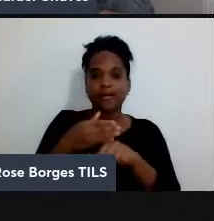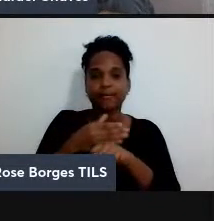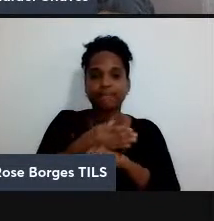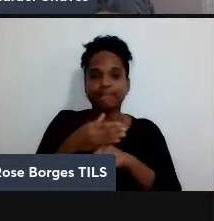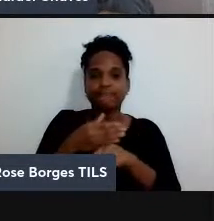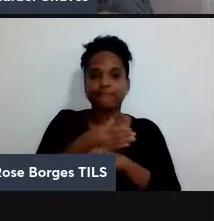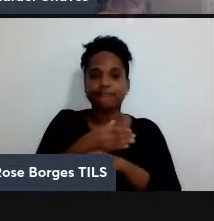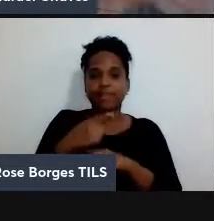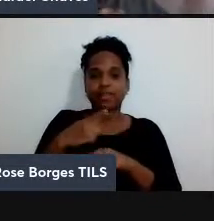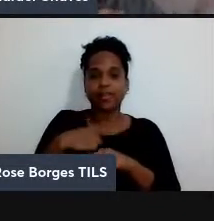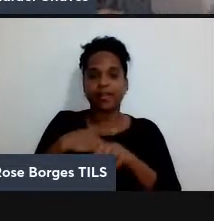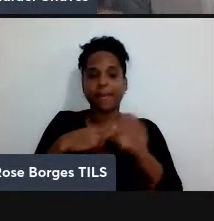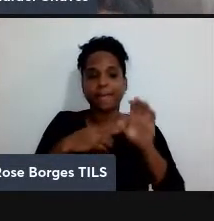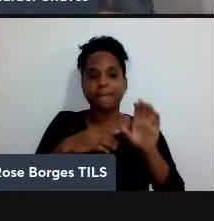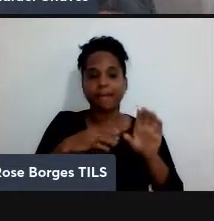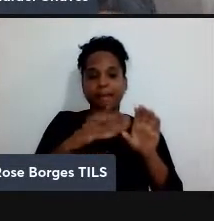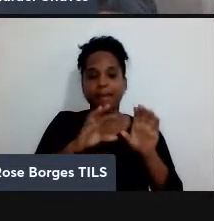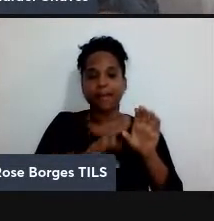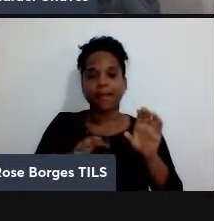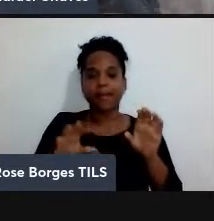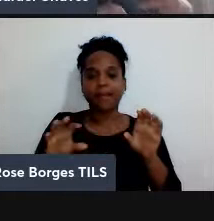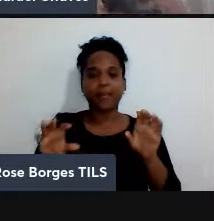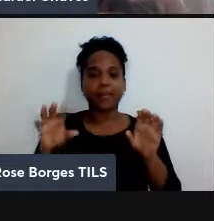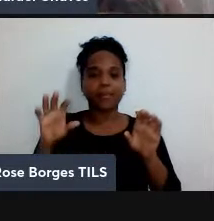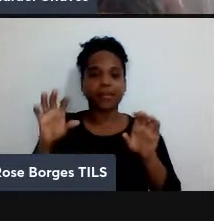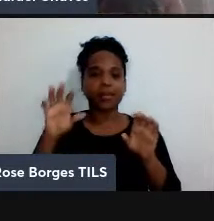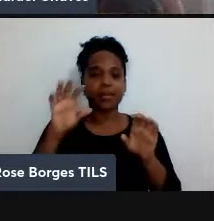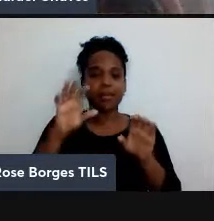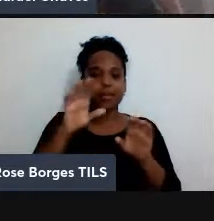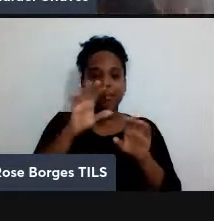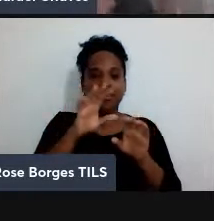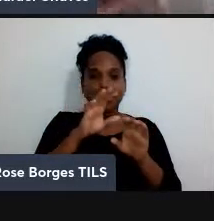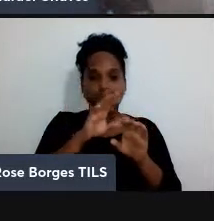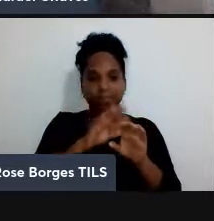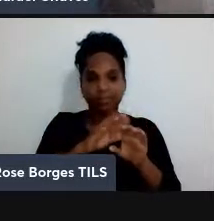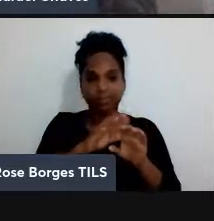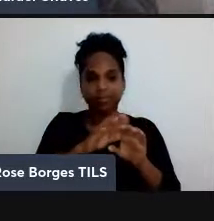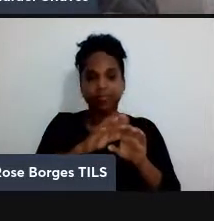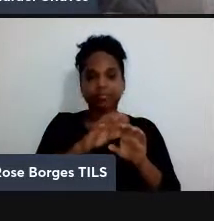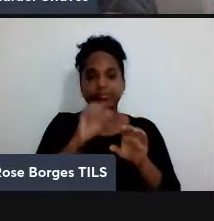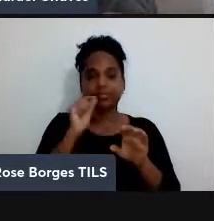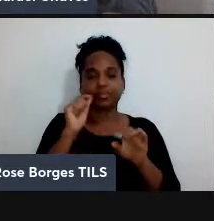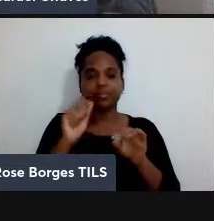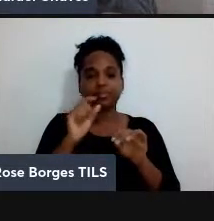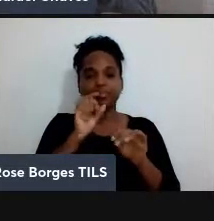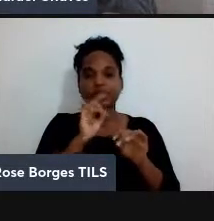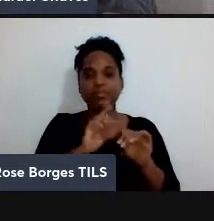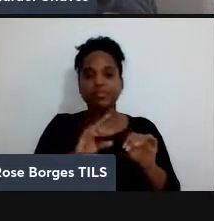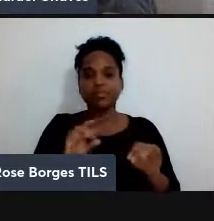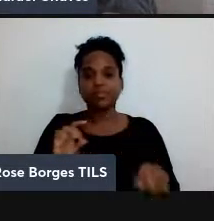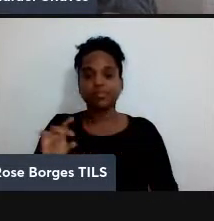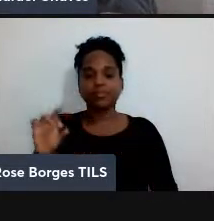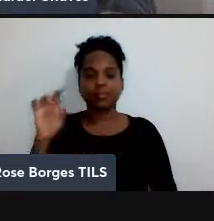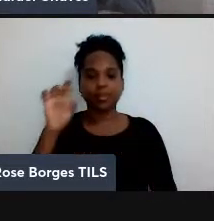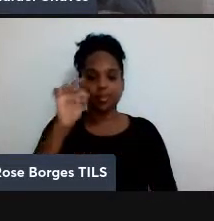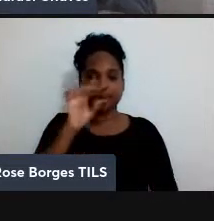em estações periféricas. Classicamente, cada uma dessas estações periféricas